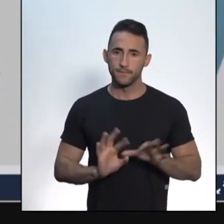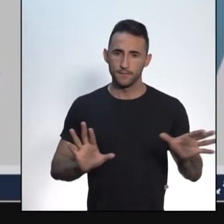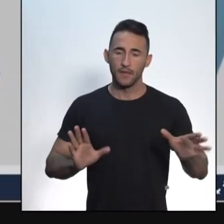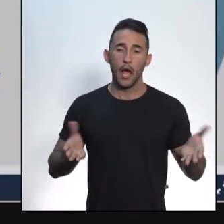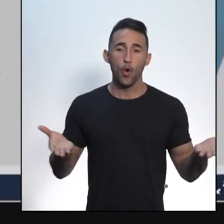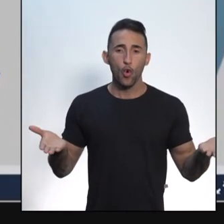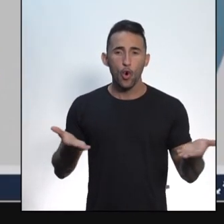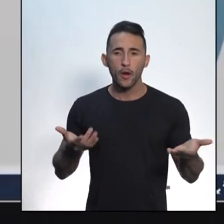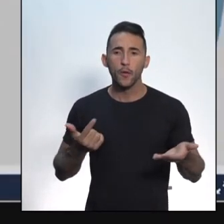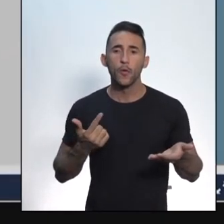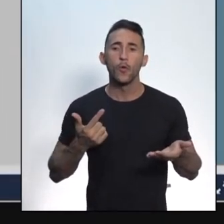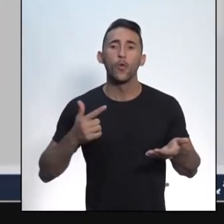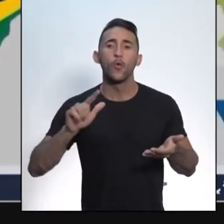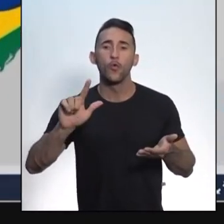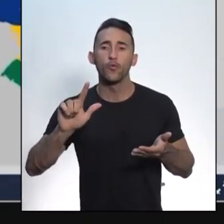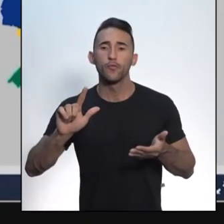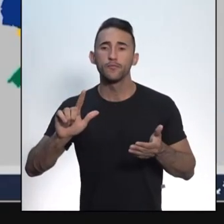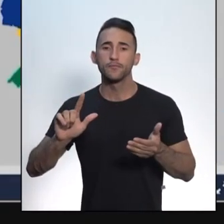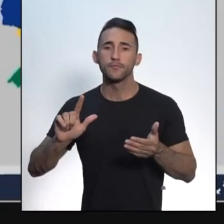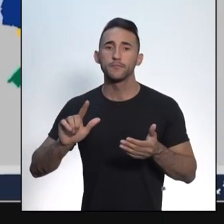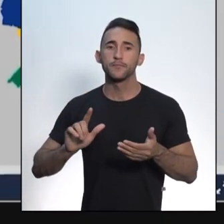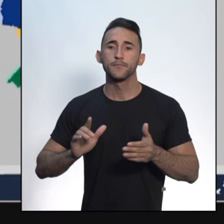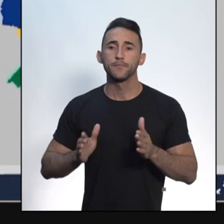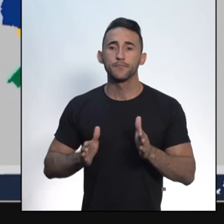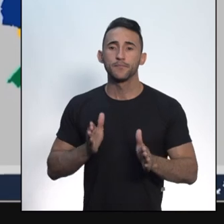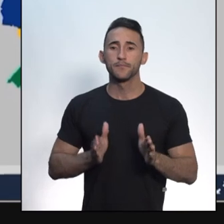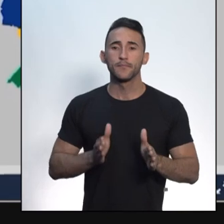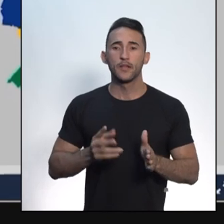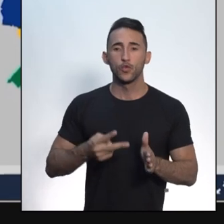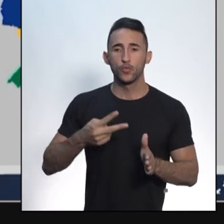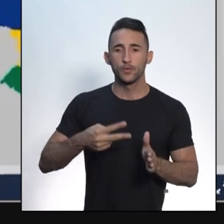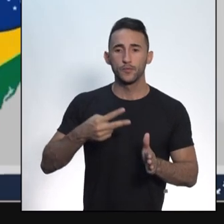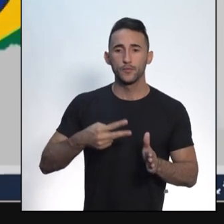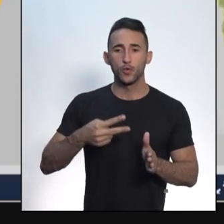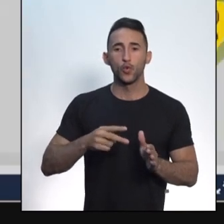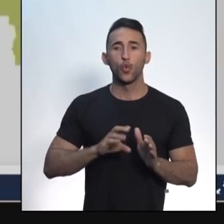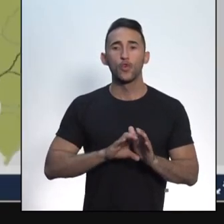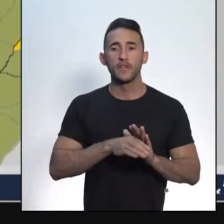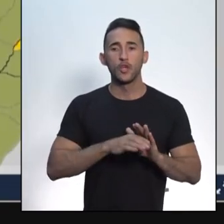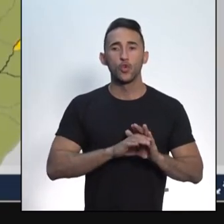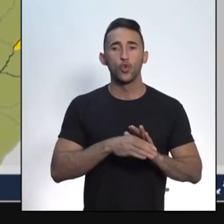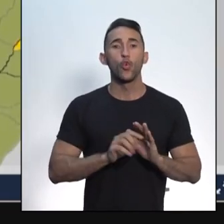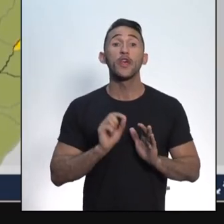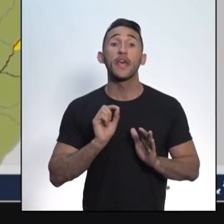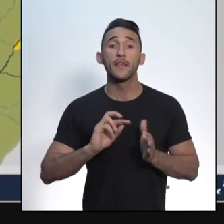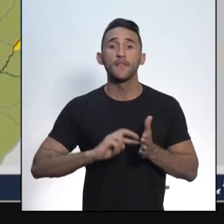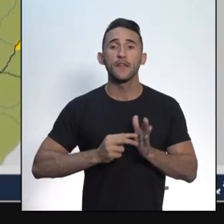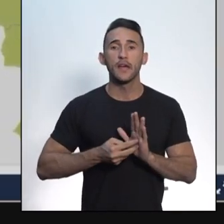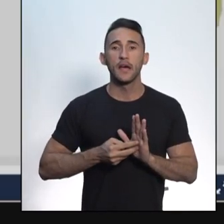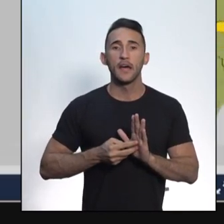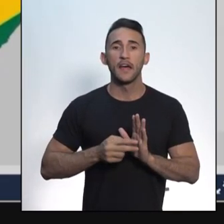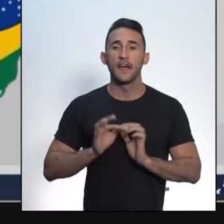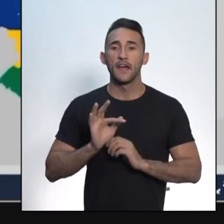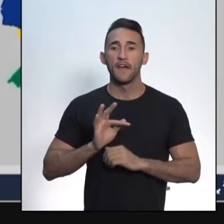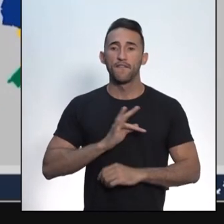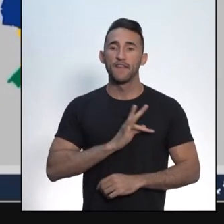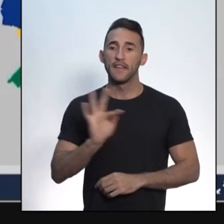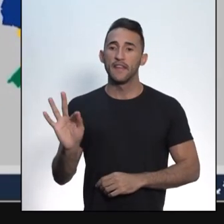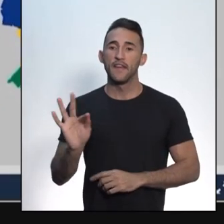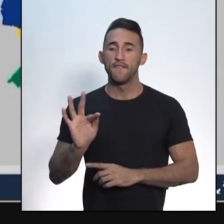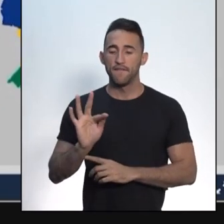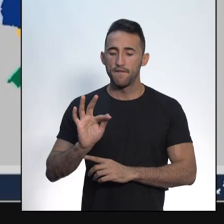trabalhar agora com a segunda parte, com o segundo conceito, que é o conceito de federalismo.